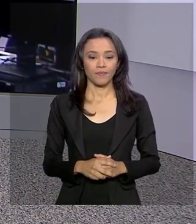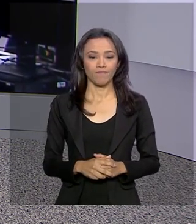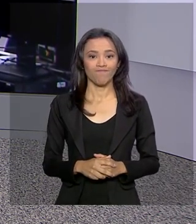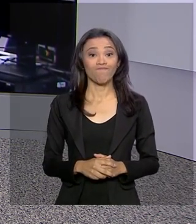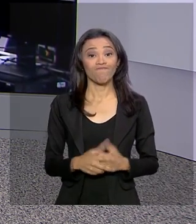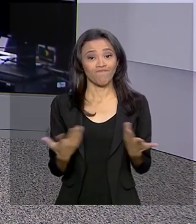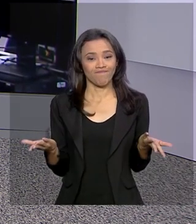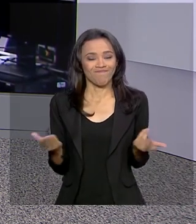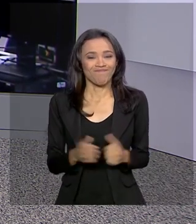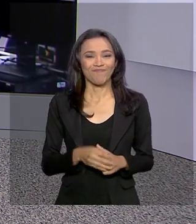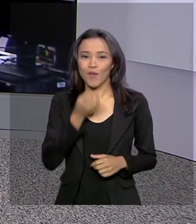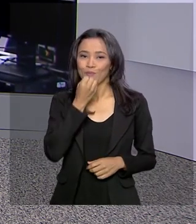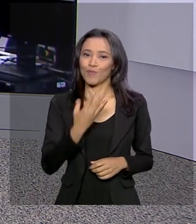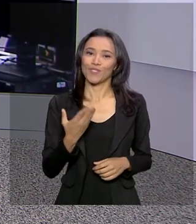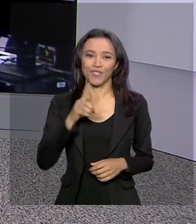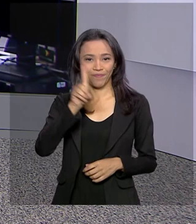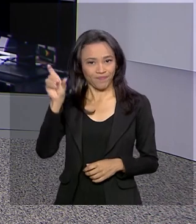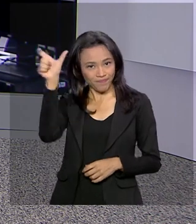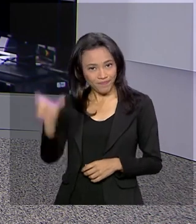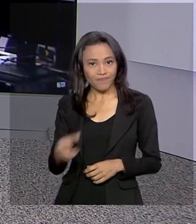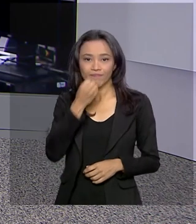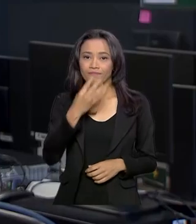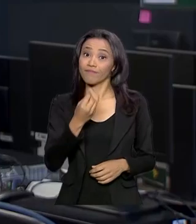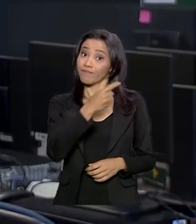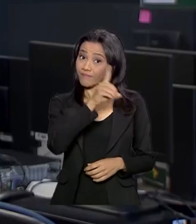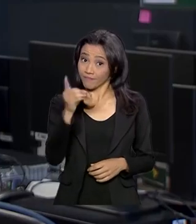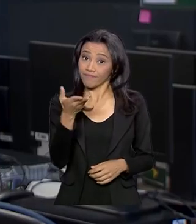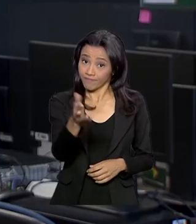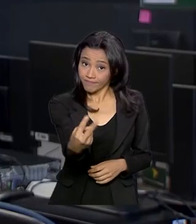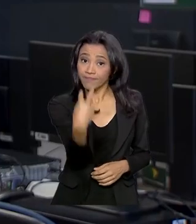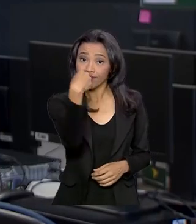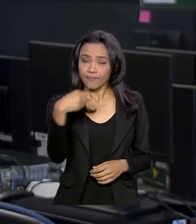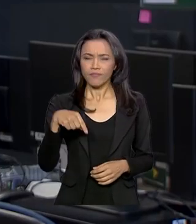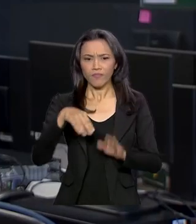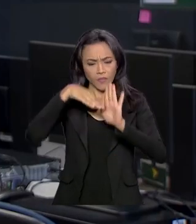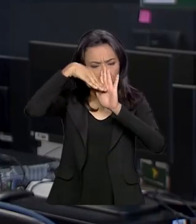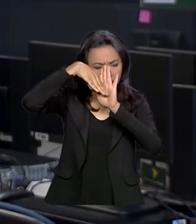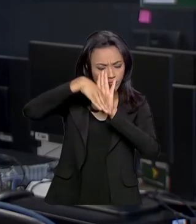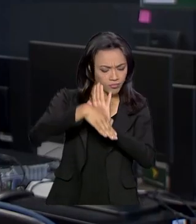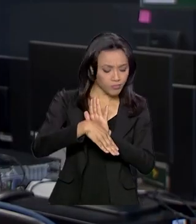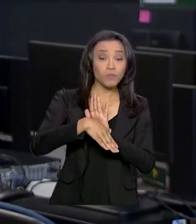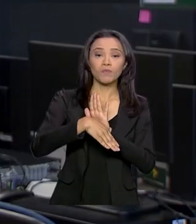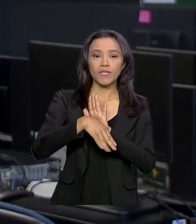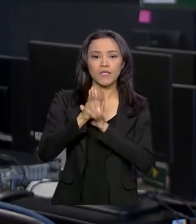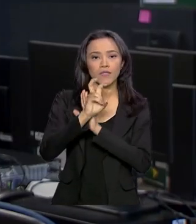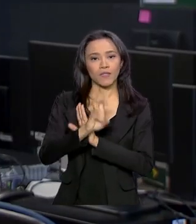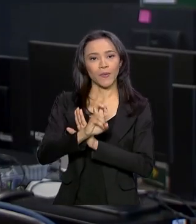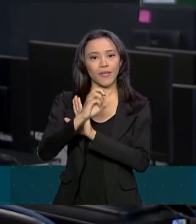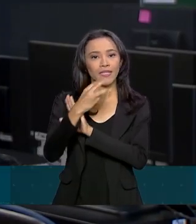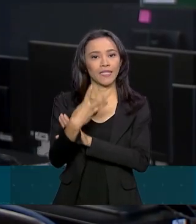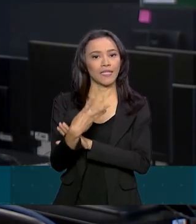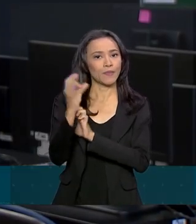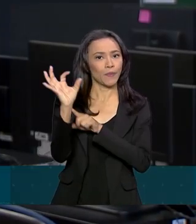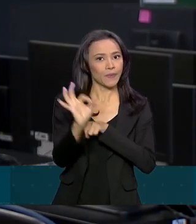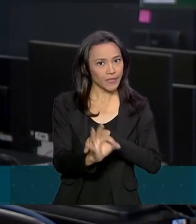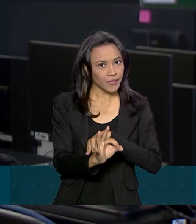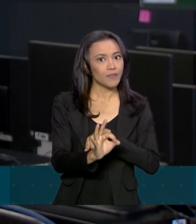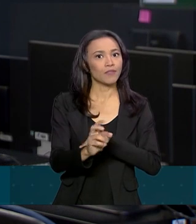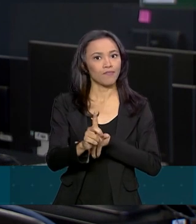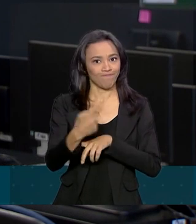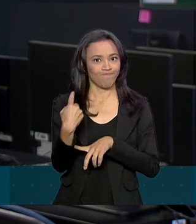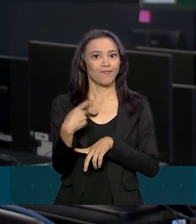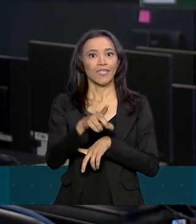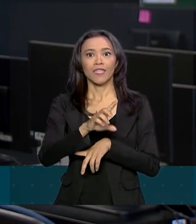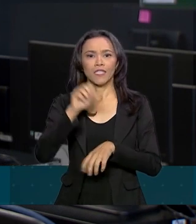Bom dia, Mara. Bom dia a você que acompanha o Brasil em Dia. Olha, foi uma queda de 53% nos homicídios e de quase